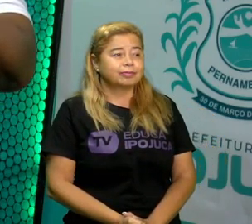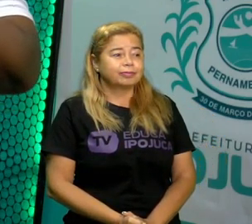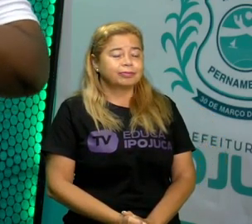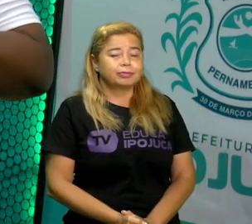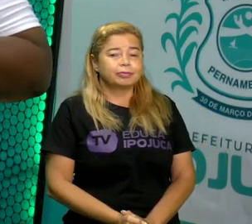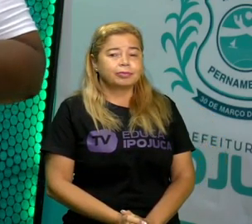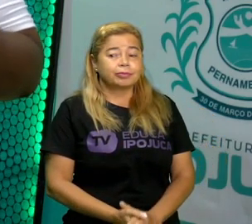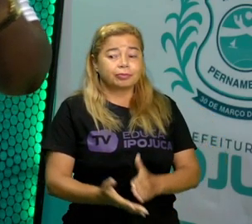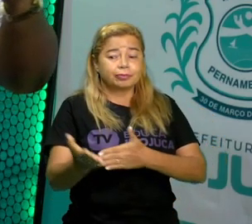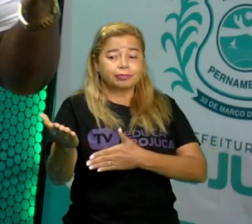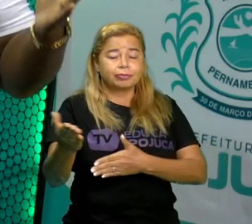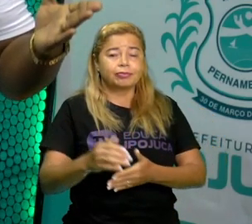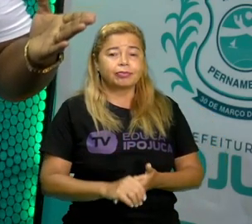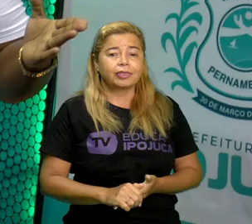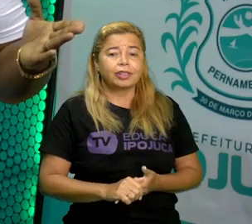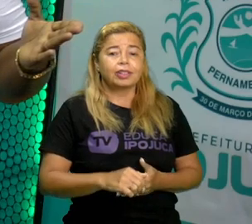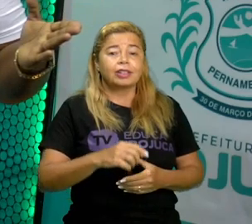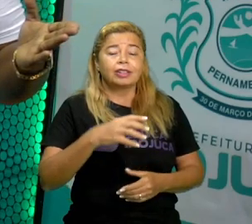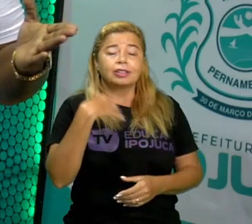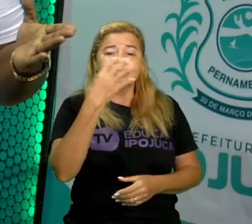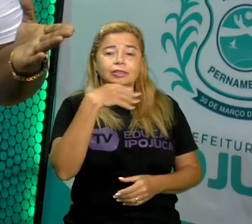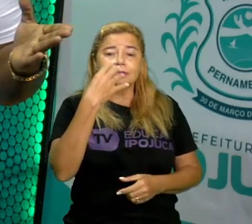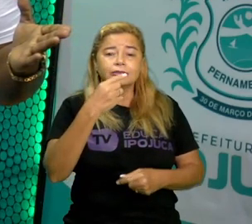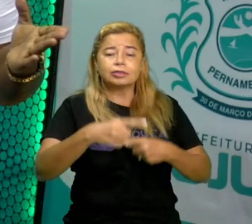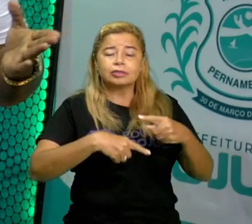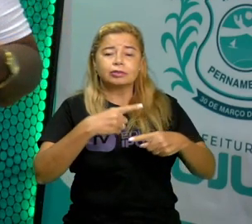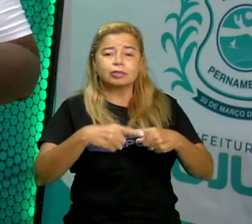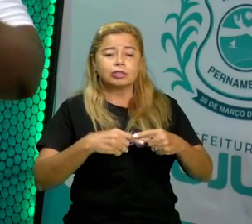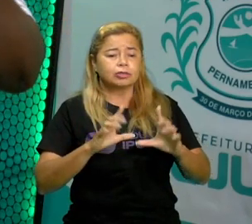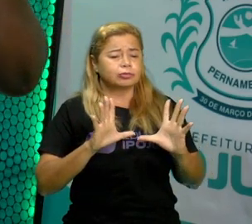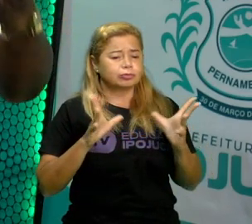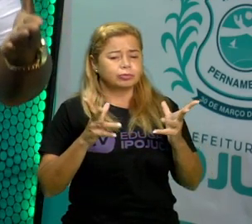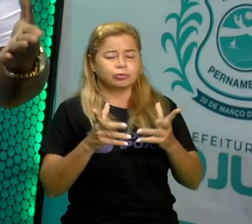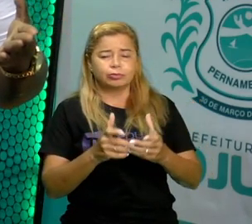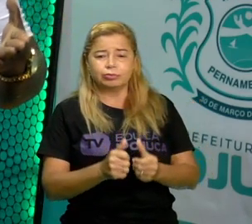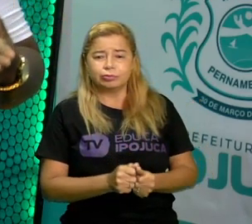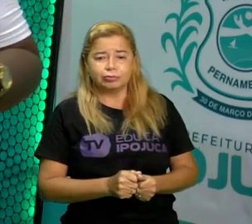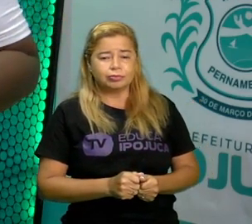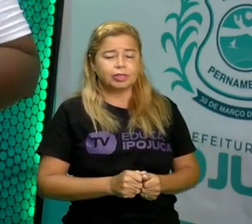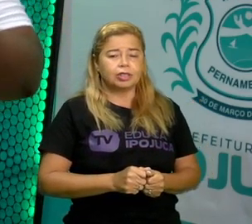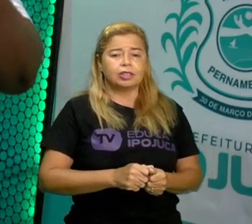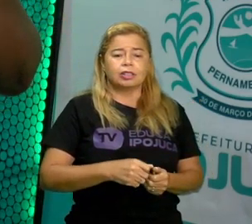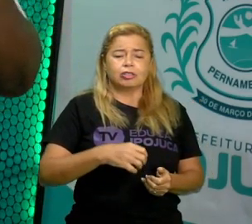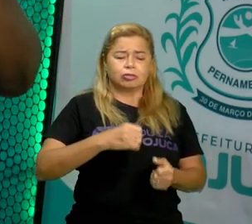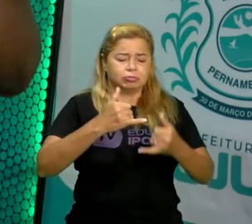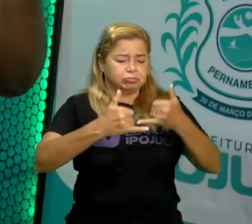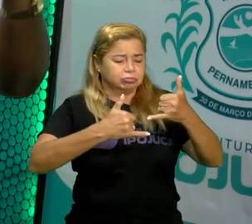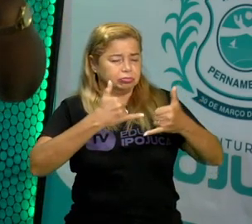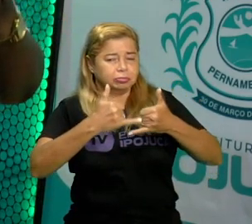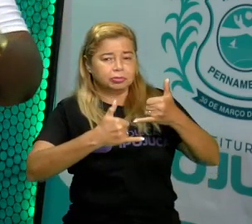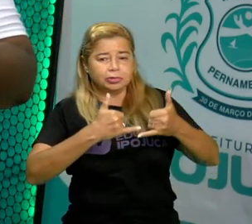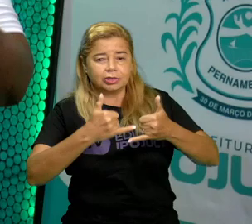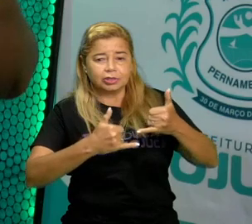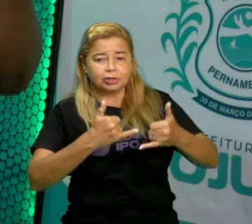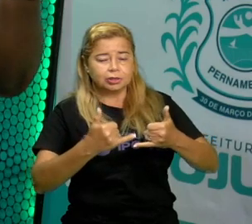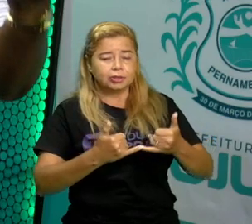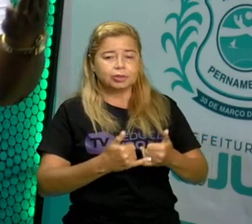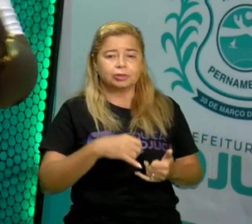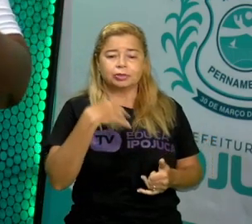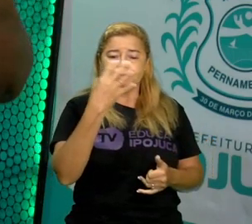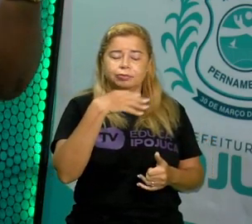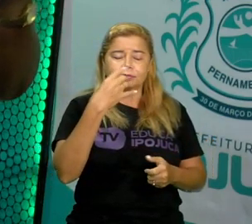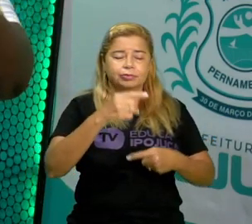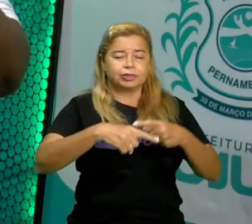Cantigas de roda. Todo mundo já brincou de cantigas de roda na sua infância ou até mesmo viu seus